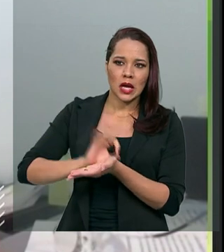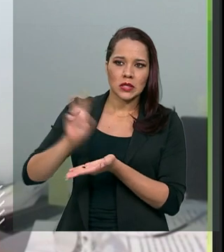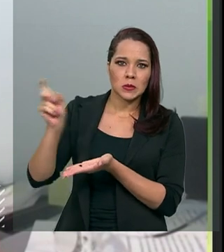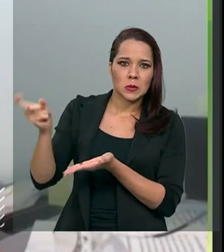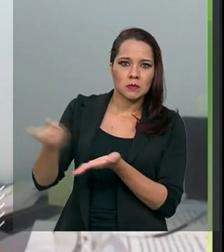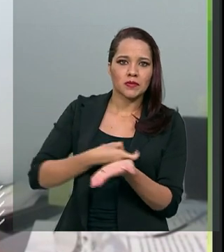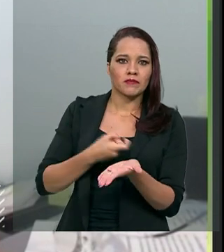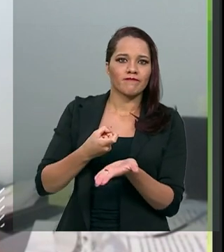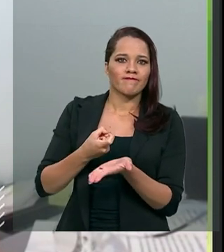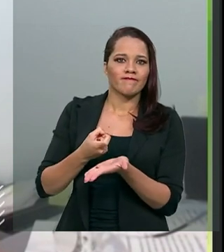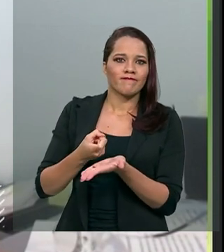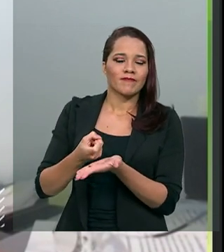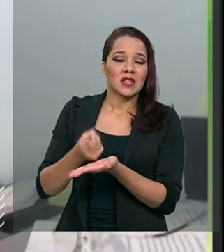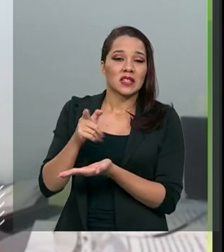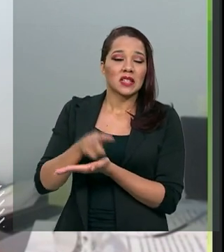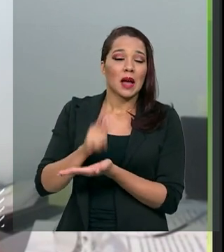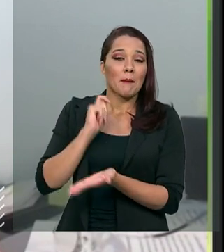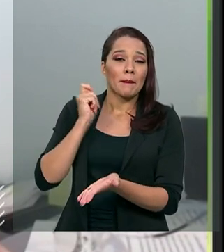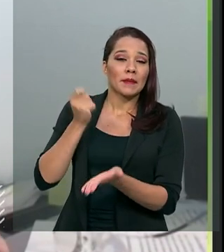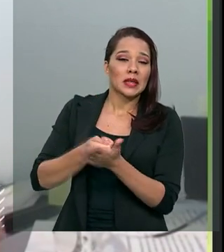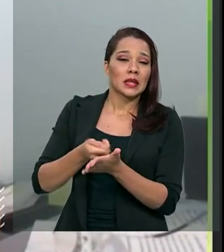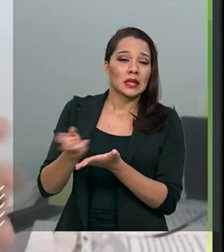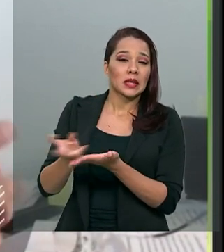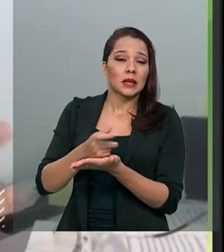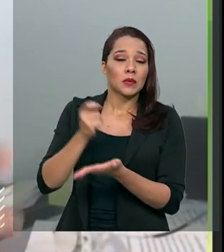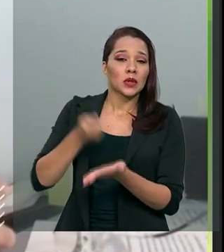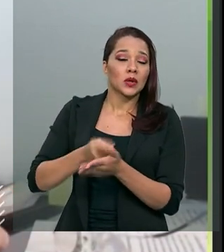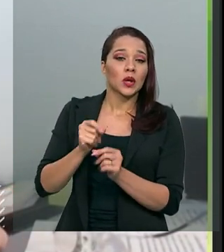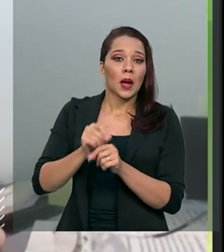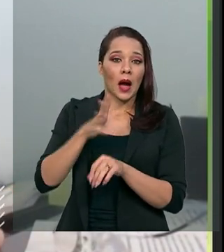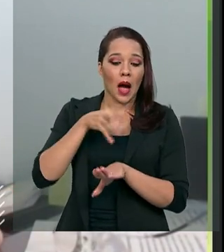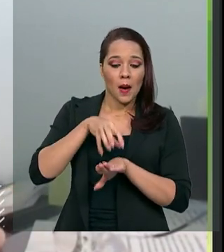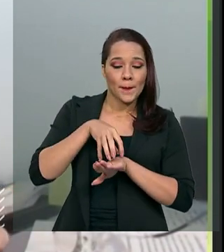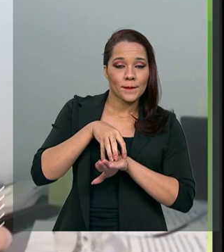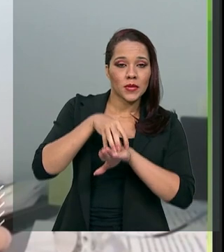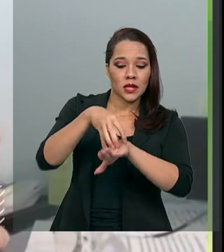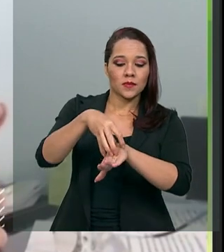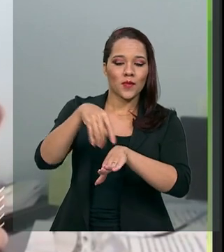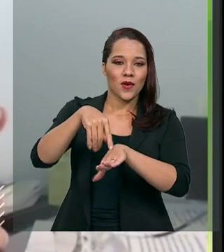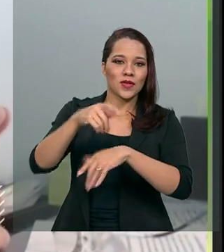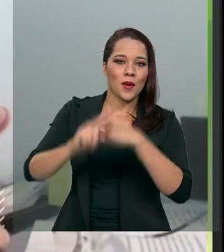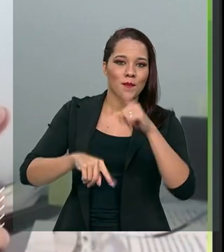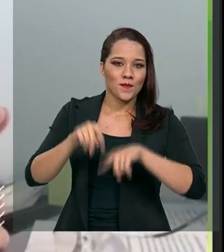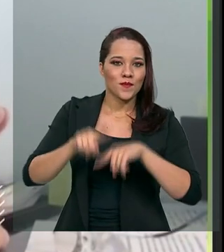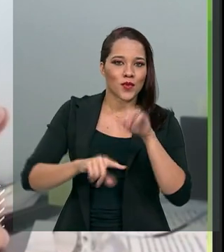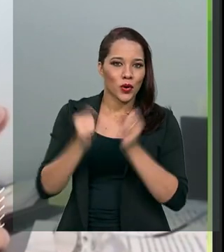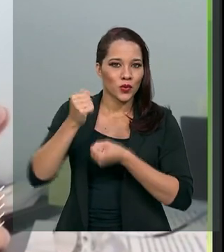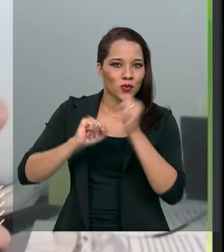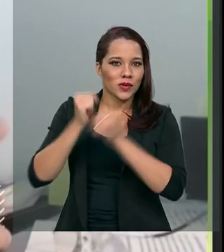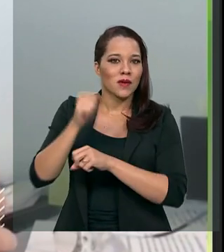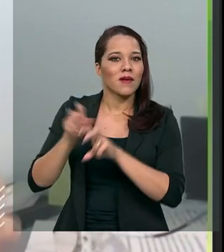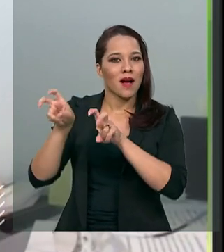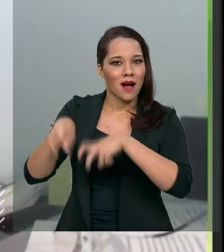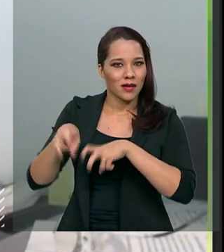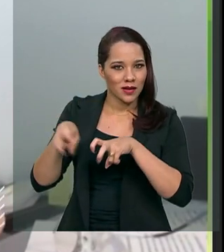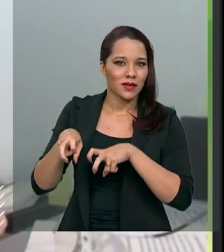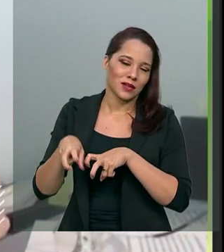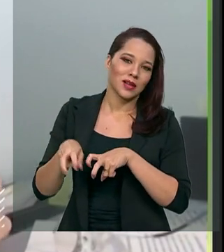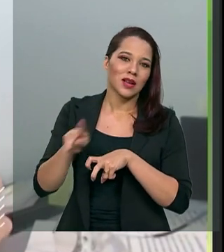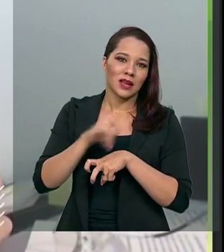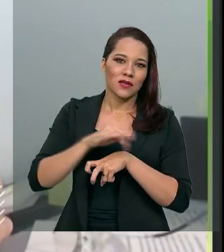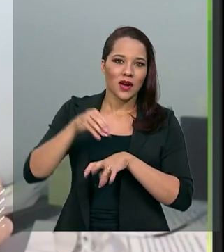você está tributando o transportador da produção agrícola que vai ser